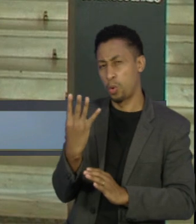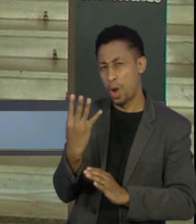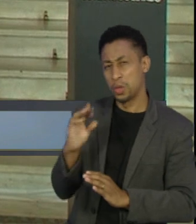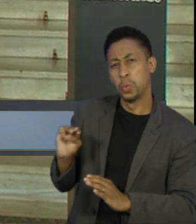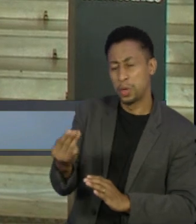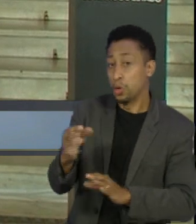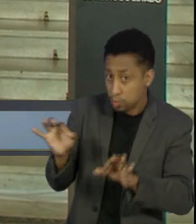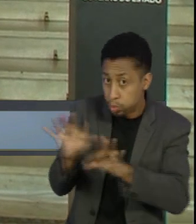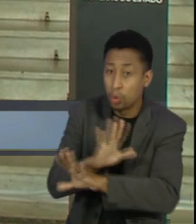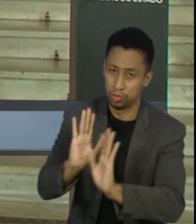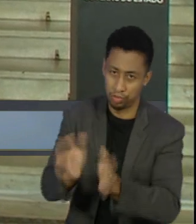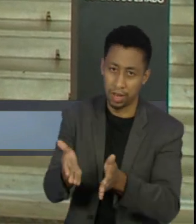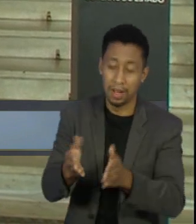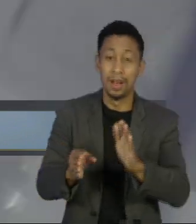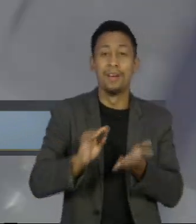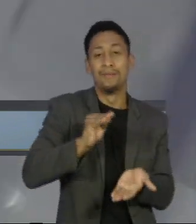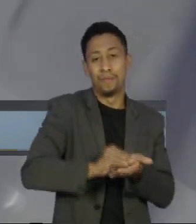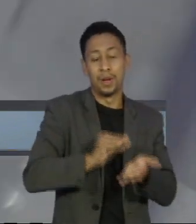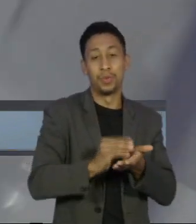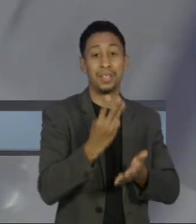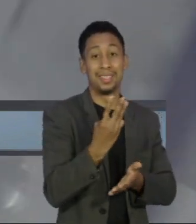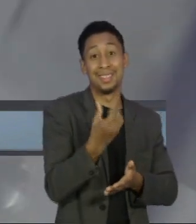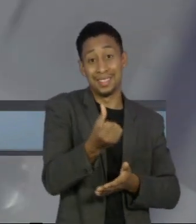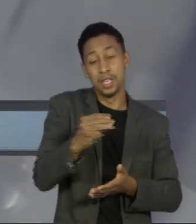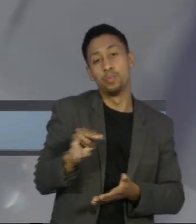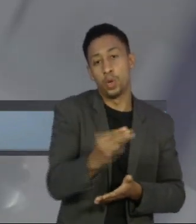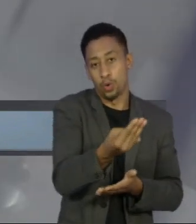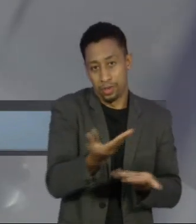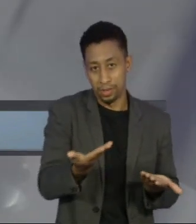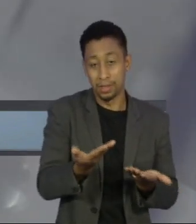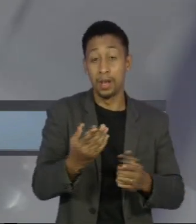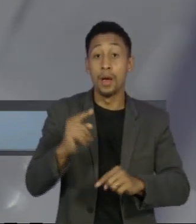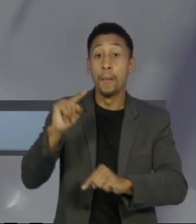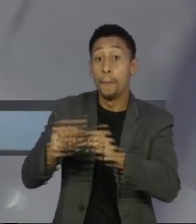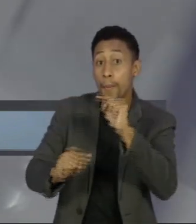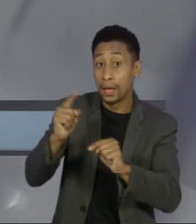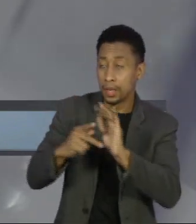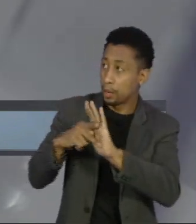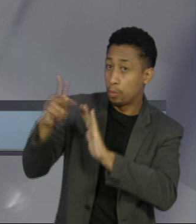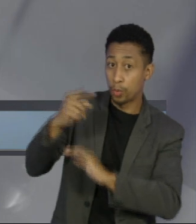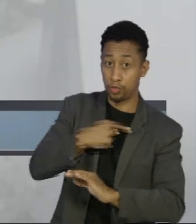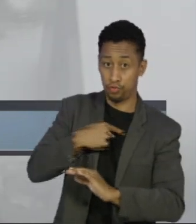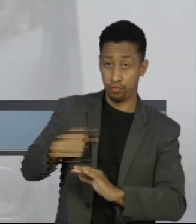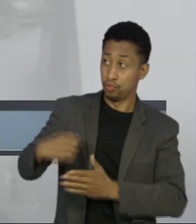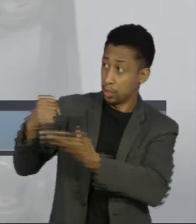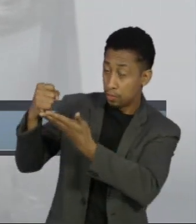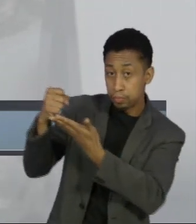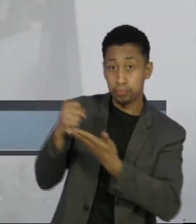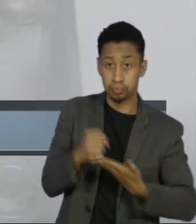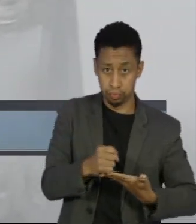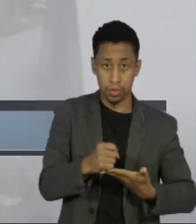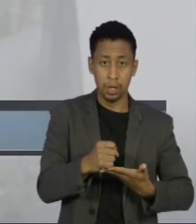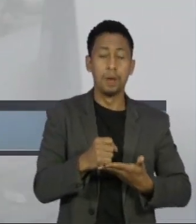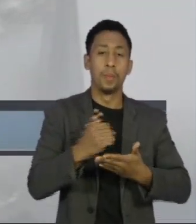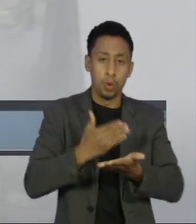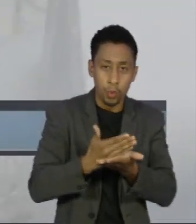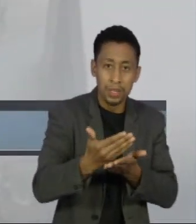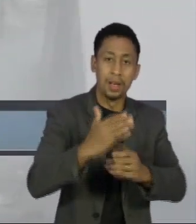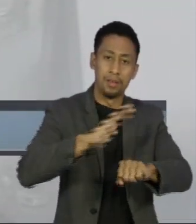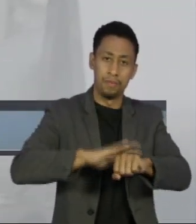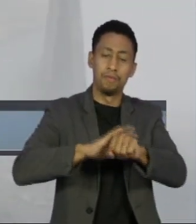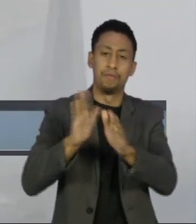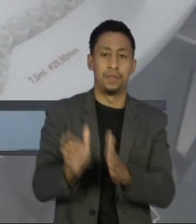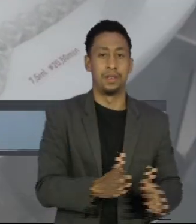36 milhões de doses adicionais com a matéria-prima que está chegando da China. Esse é o nosso desafio e queremos fazer isso o mais rapidamente